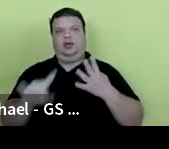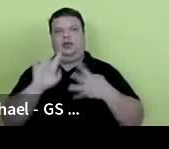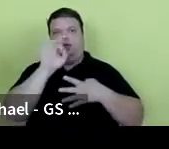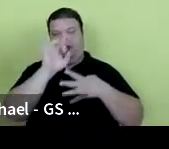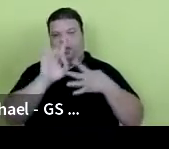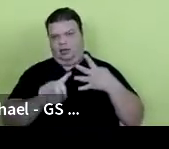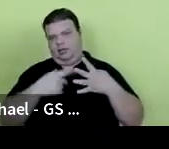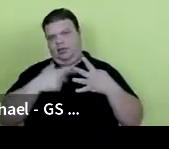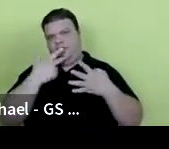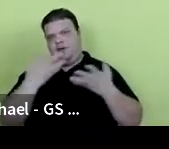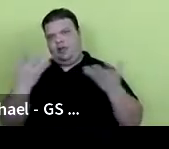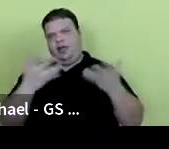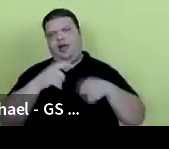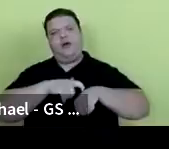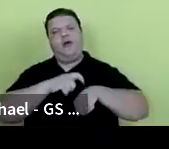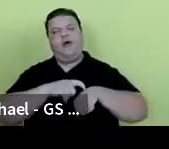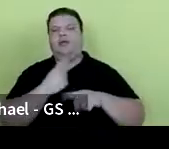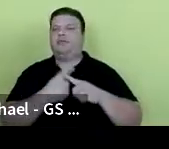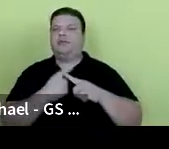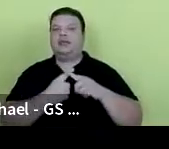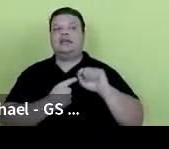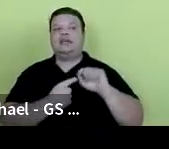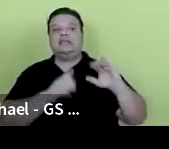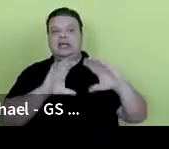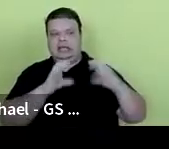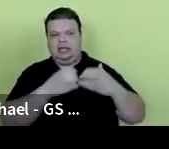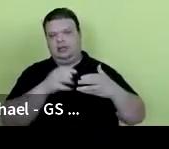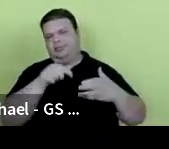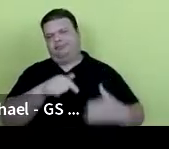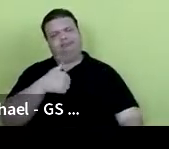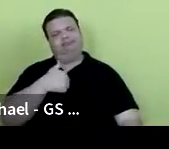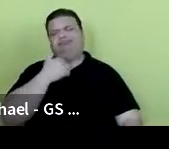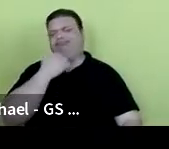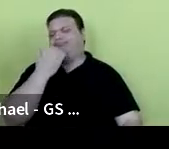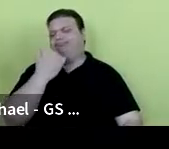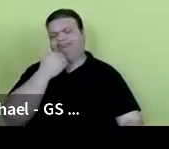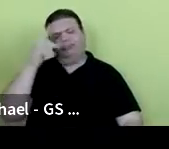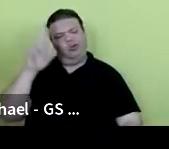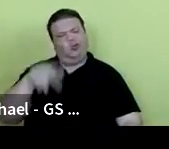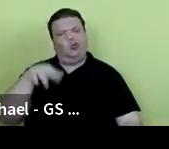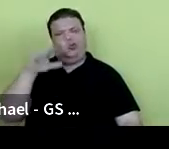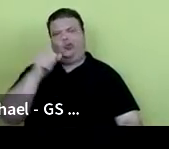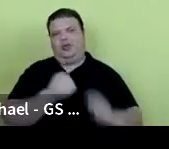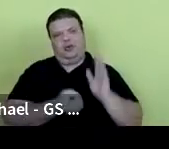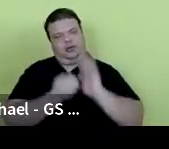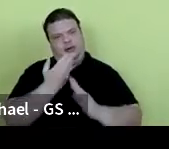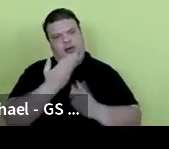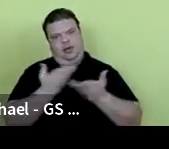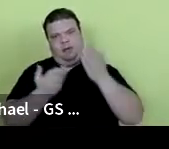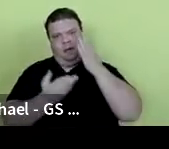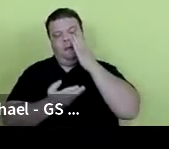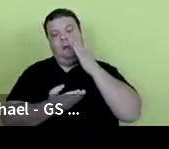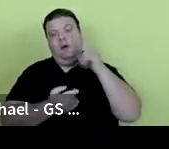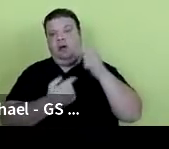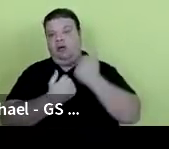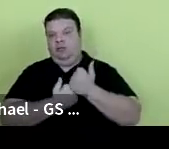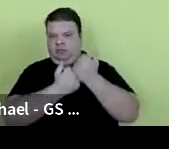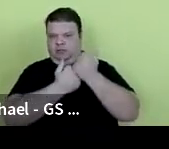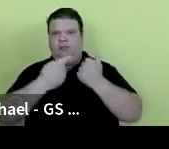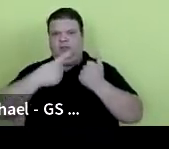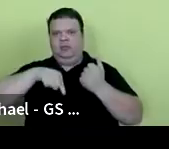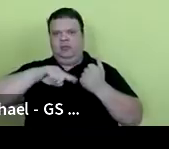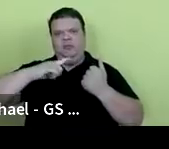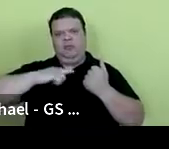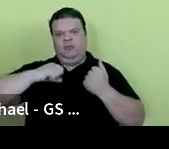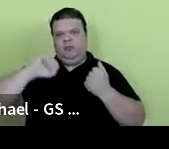hora, por quê? Porque sem essa equipe jamais isso teria acontecido, entendeu? Isso é um suporte que nós temos